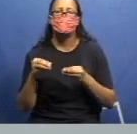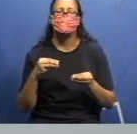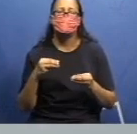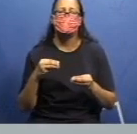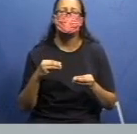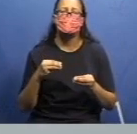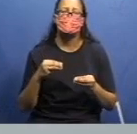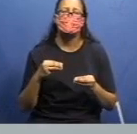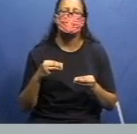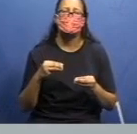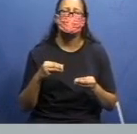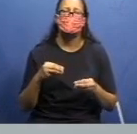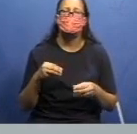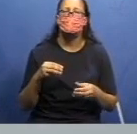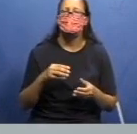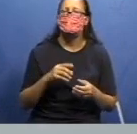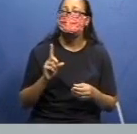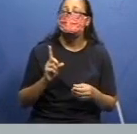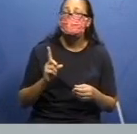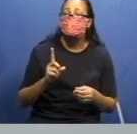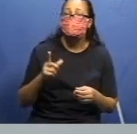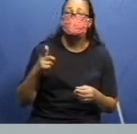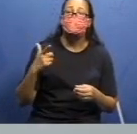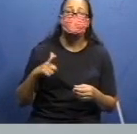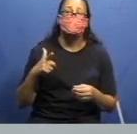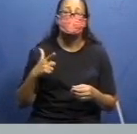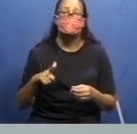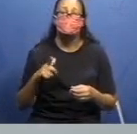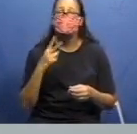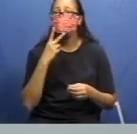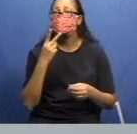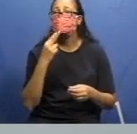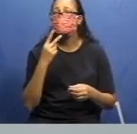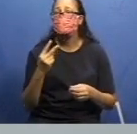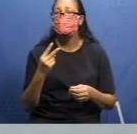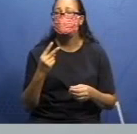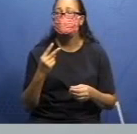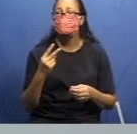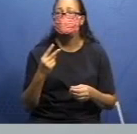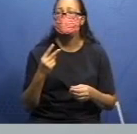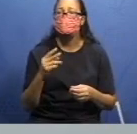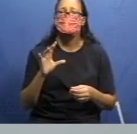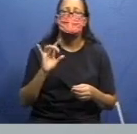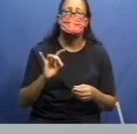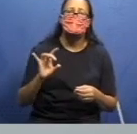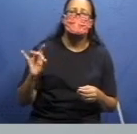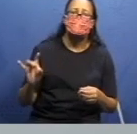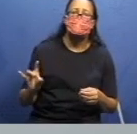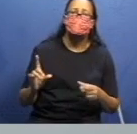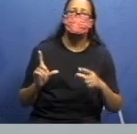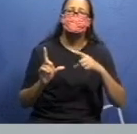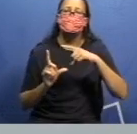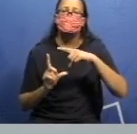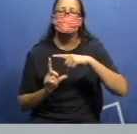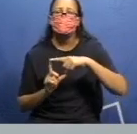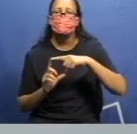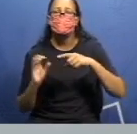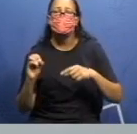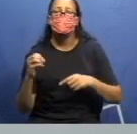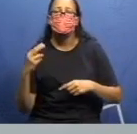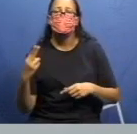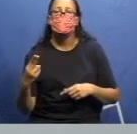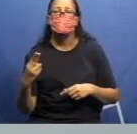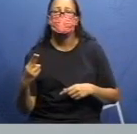Então, esse joguinho dá para você jogar junto com o seu colega, cada um com o seu quadrado ou os dois jogando no mesmo quadrado também.